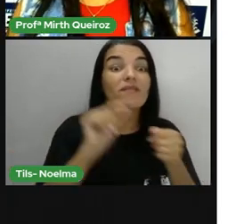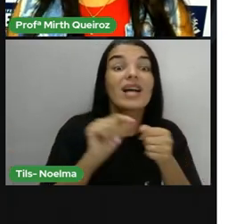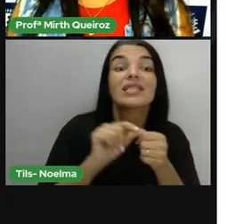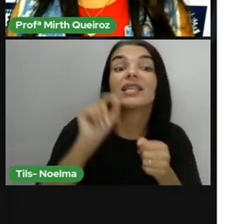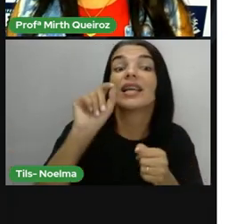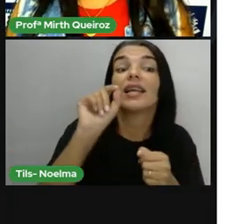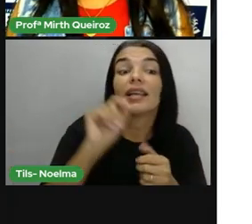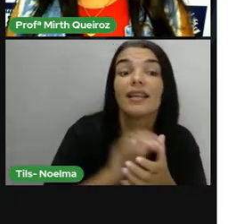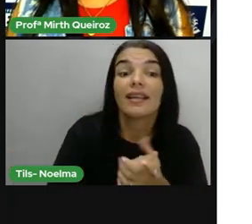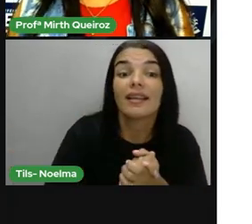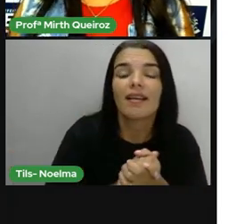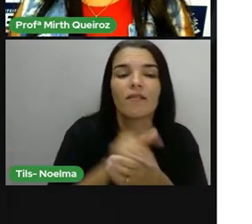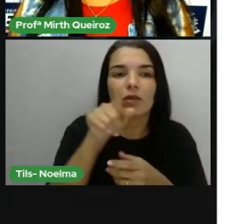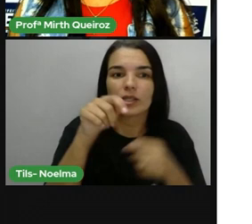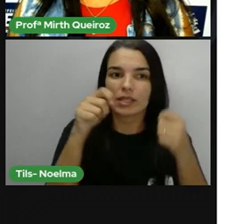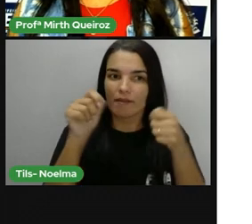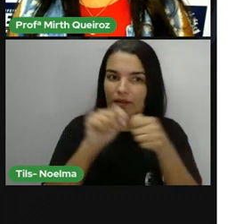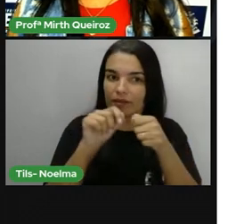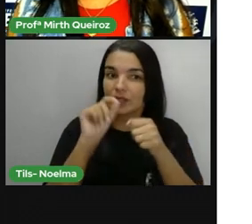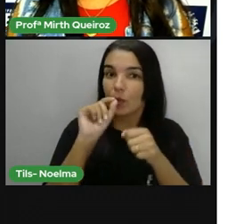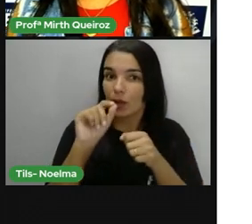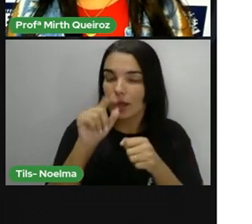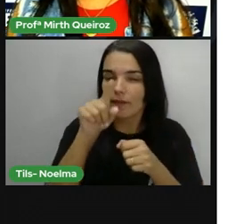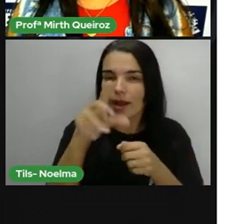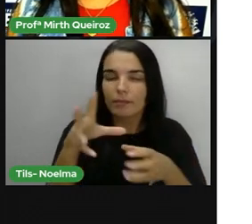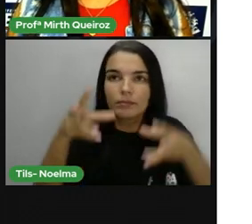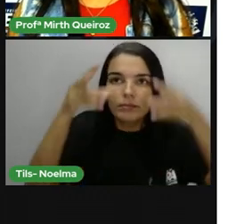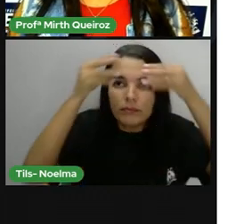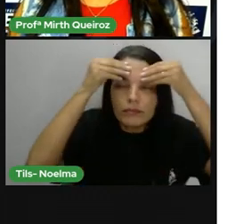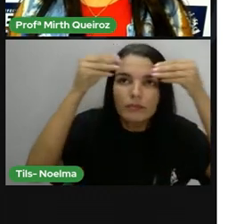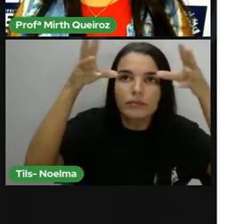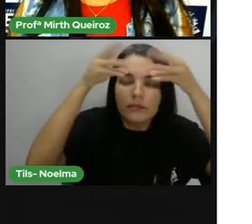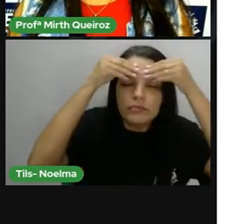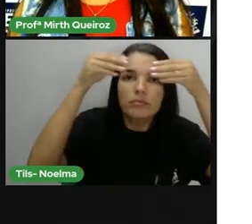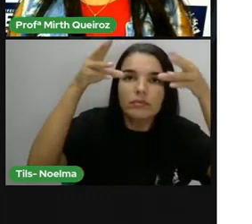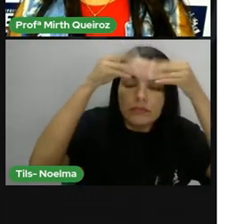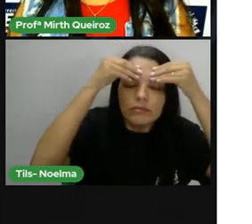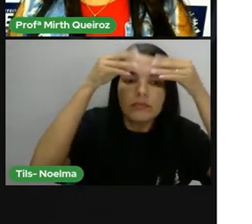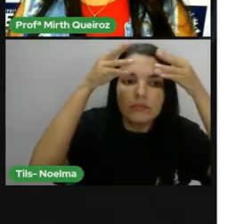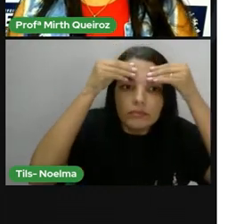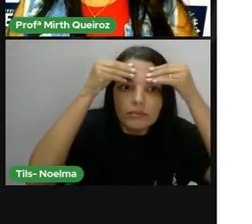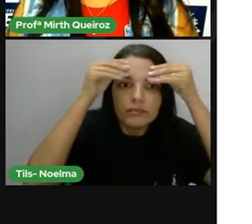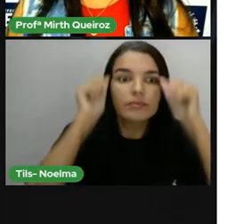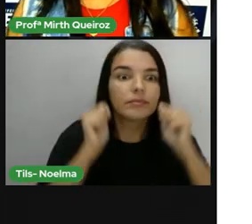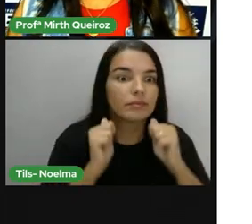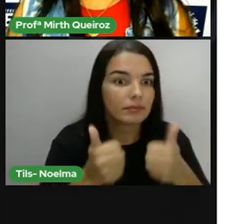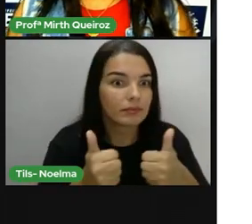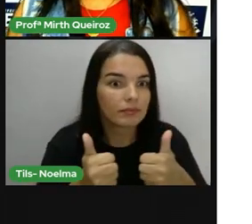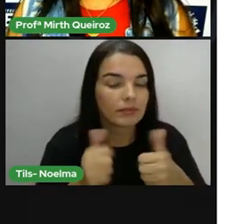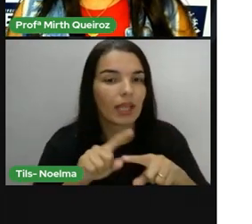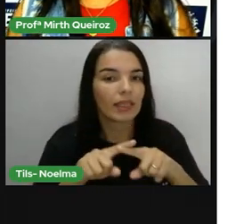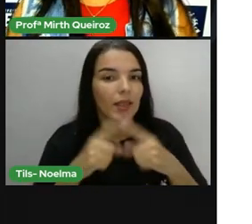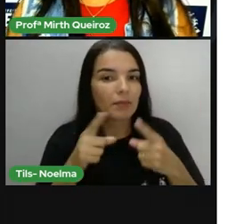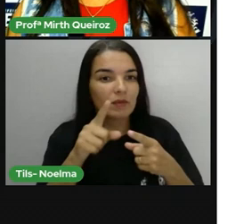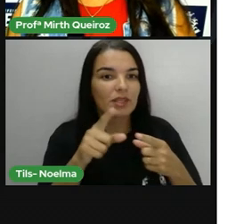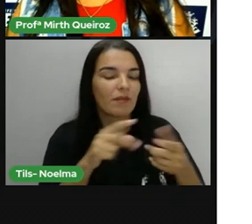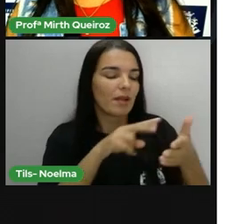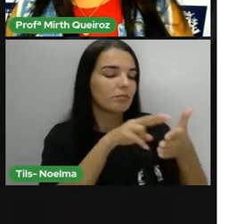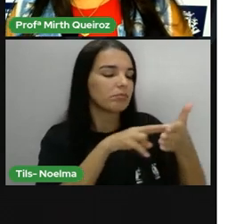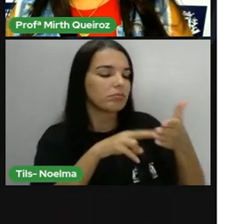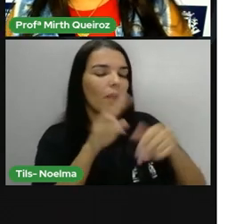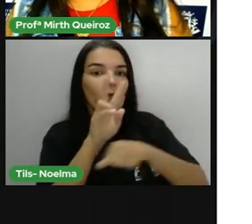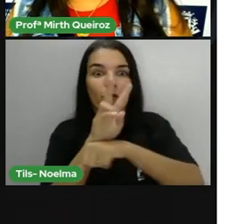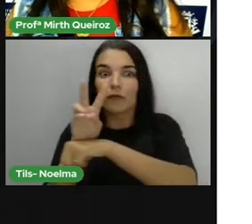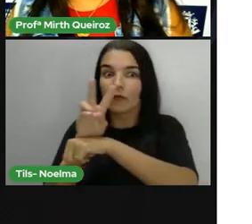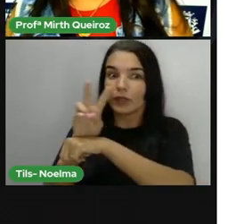Decore o poema ou o trecho dele e grave um vídeo recitando o poema de forma teatral. Podem